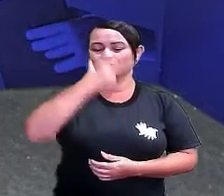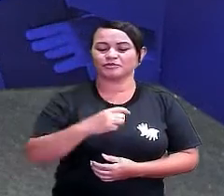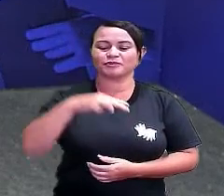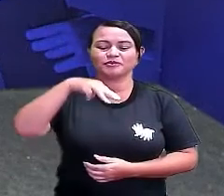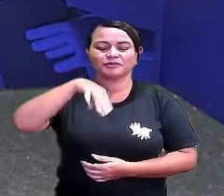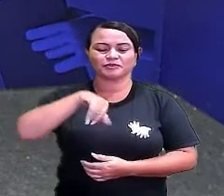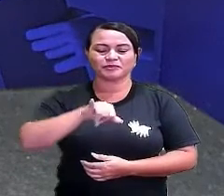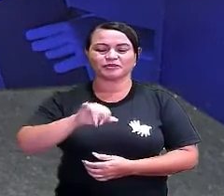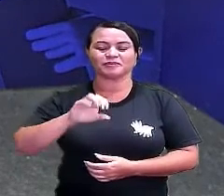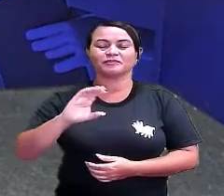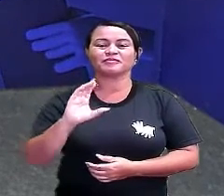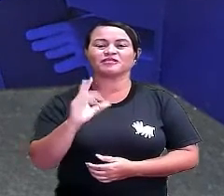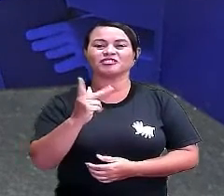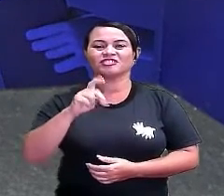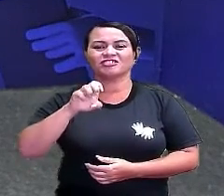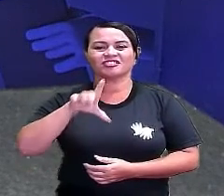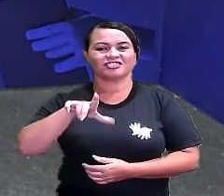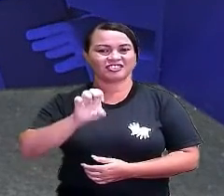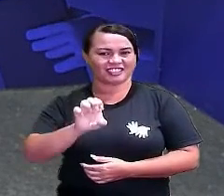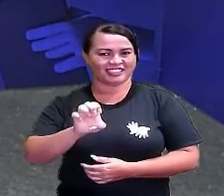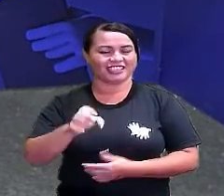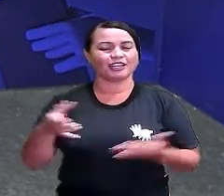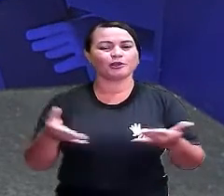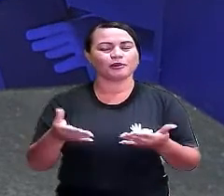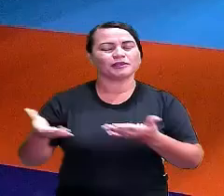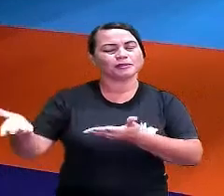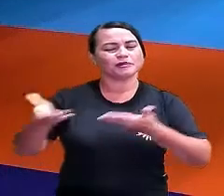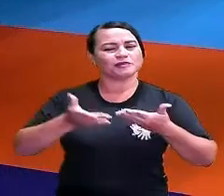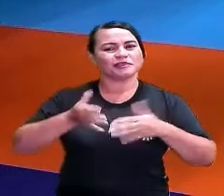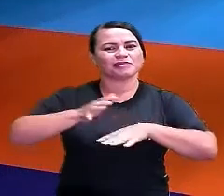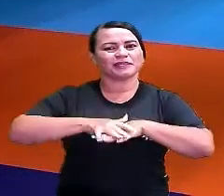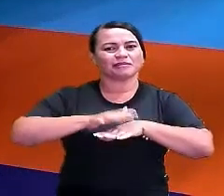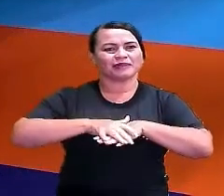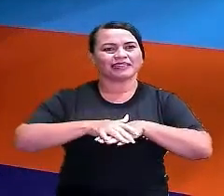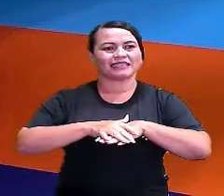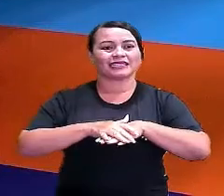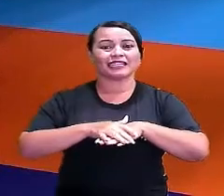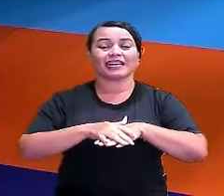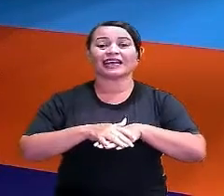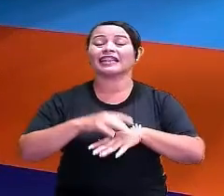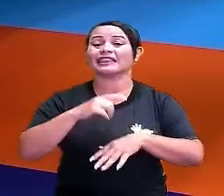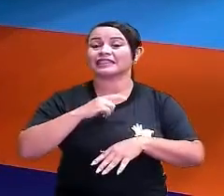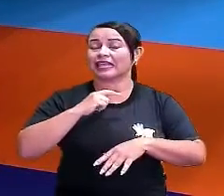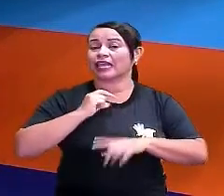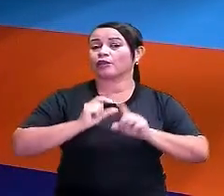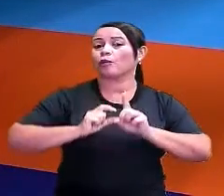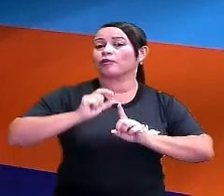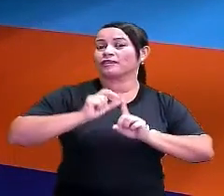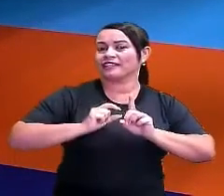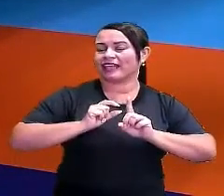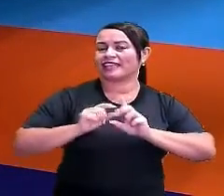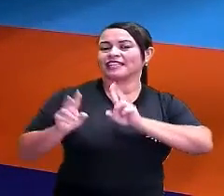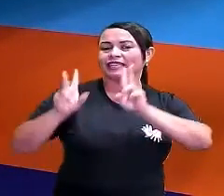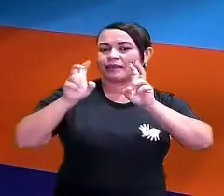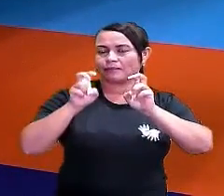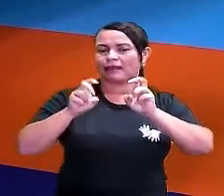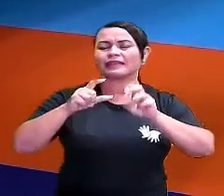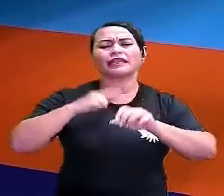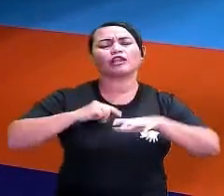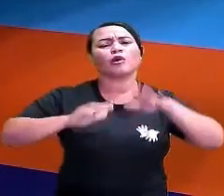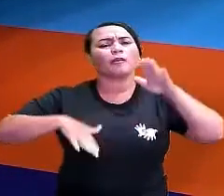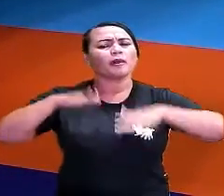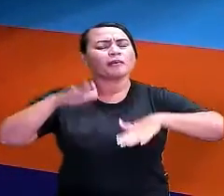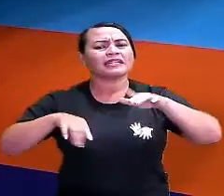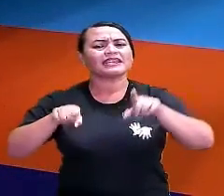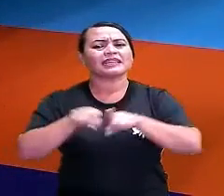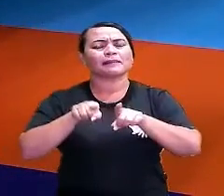Michele e seja bem-vinda a nossa aula de matemática de hoje. A unidade temática de hoje será probabilidades